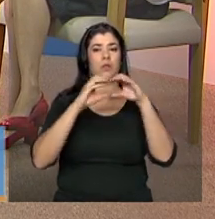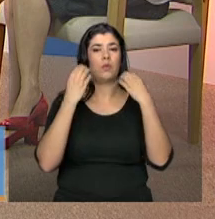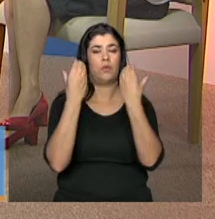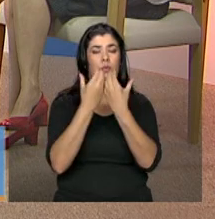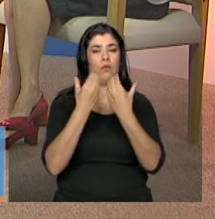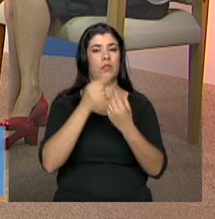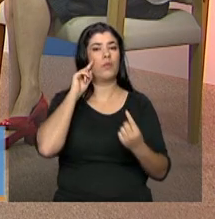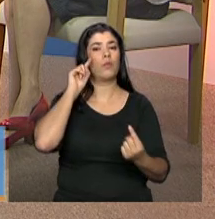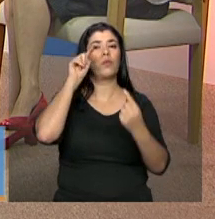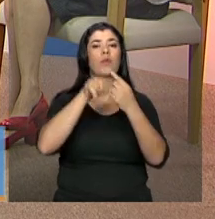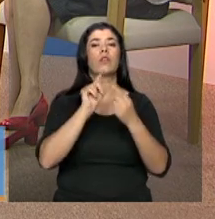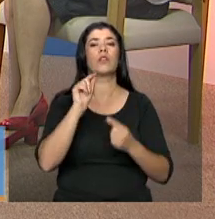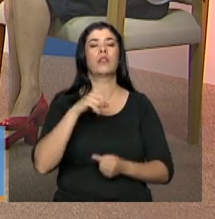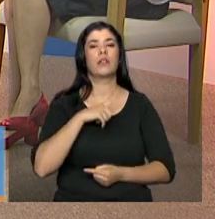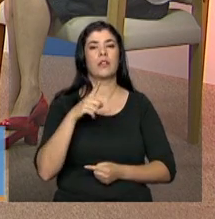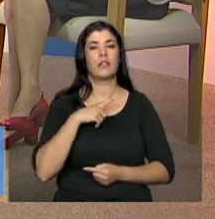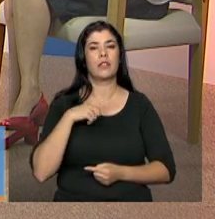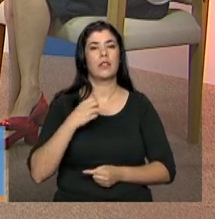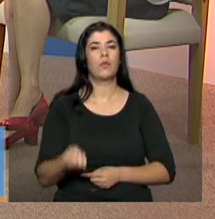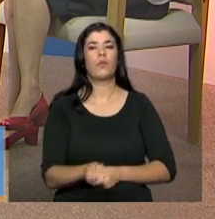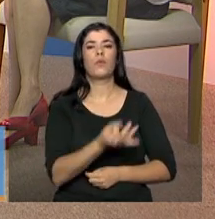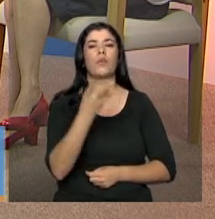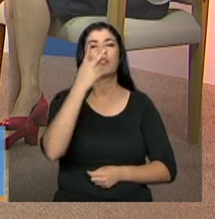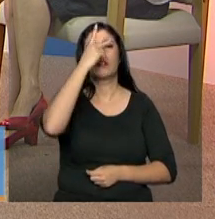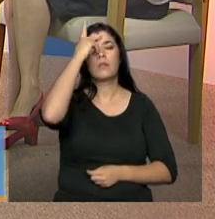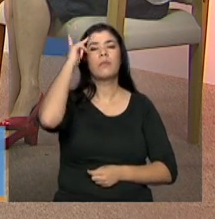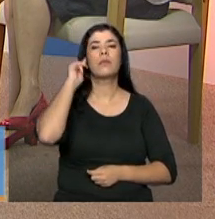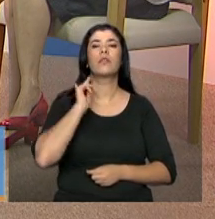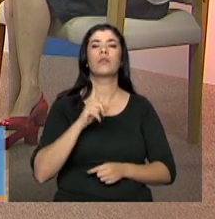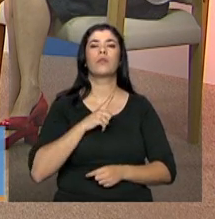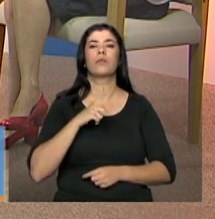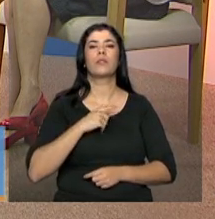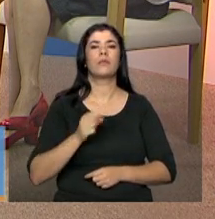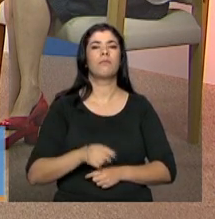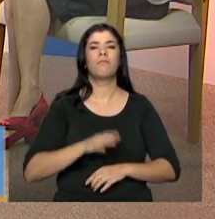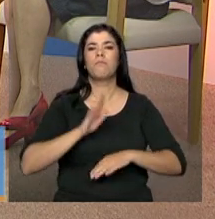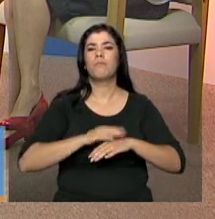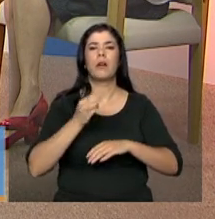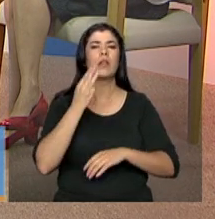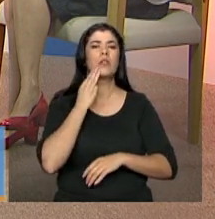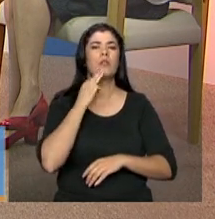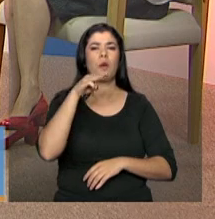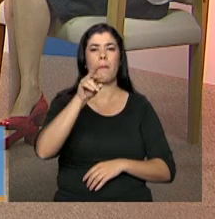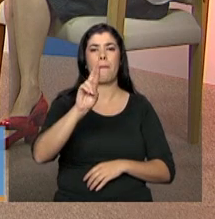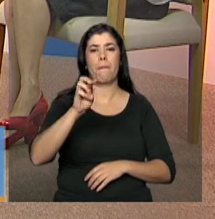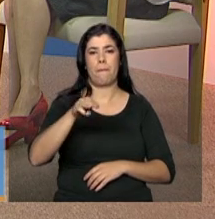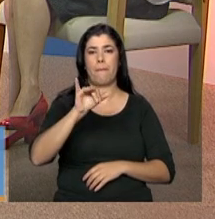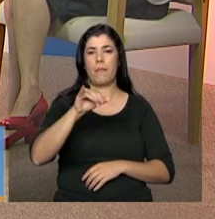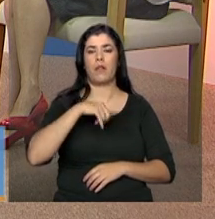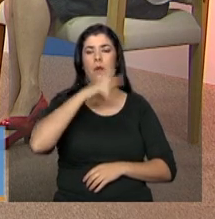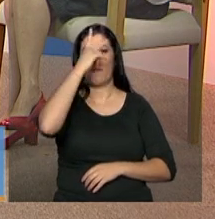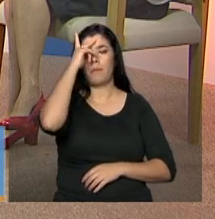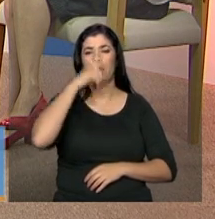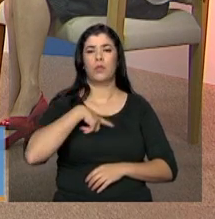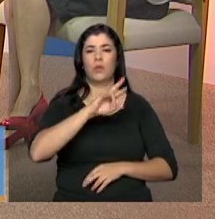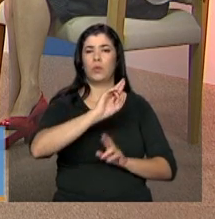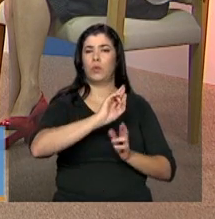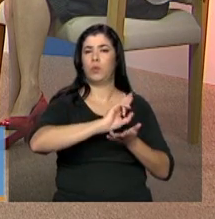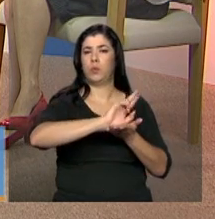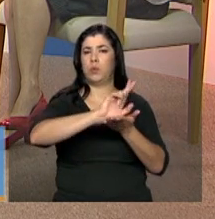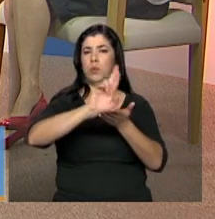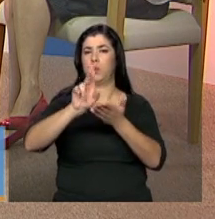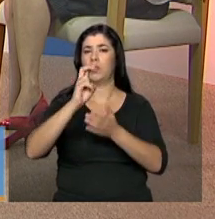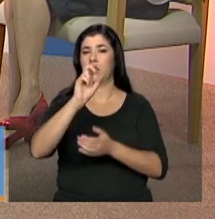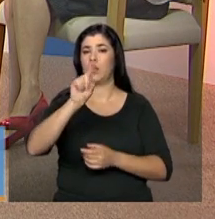intenção é atingir aí um número para lá de milhões de pessoas, porque todos os municípios, dos mais de 5 mil